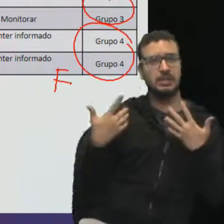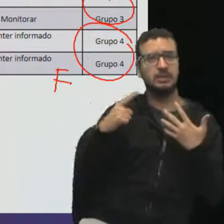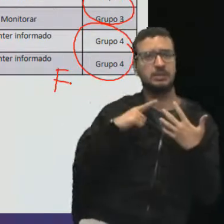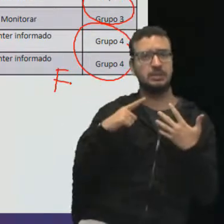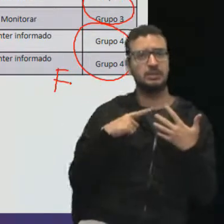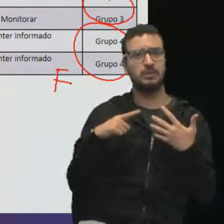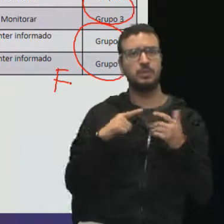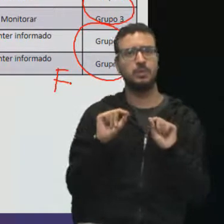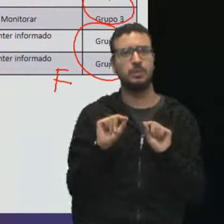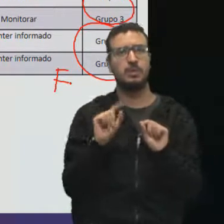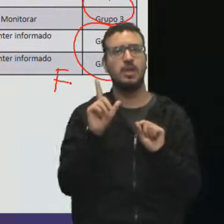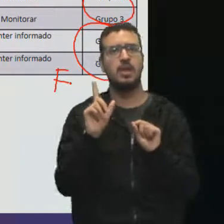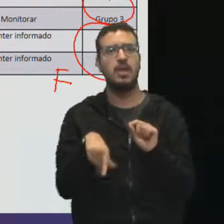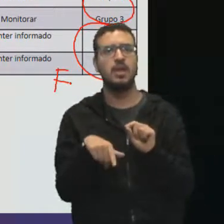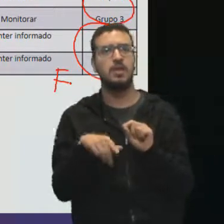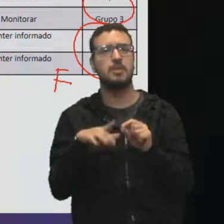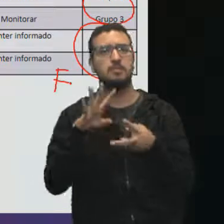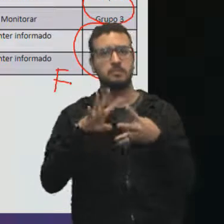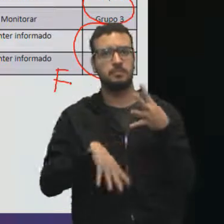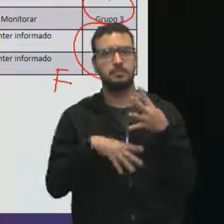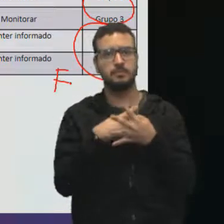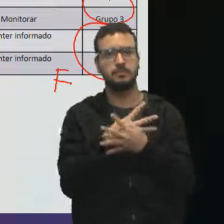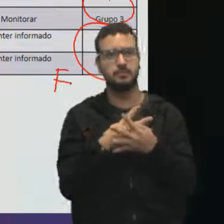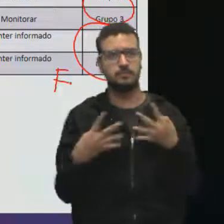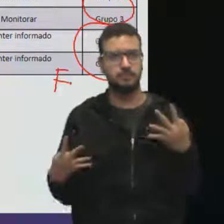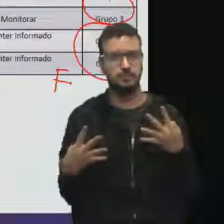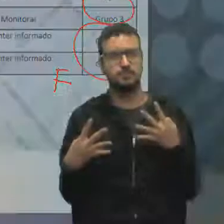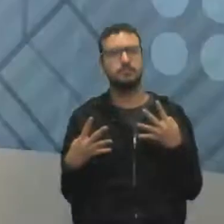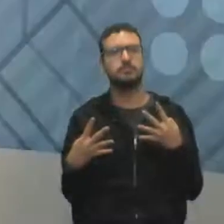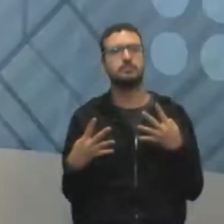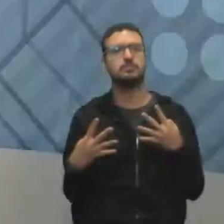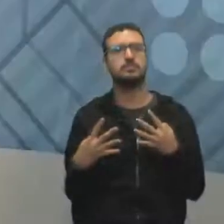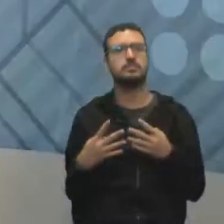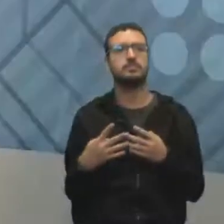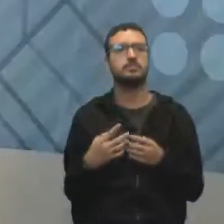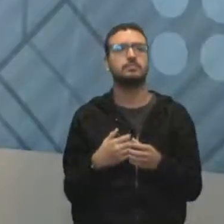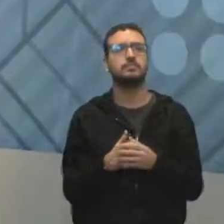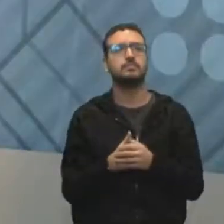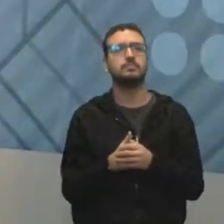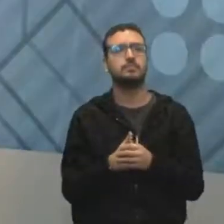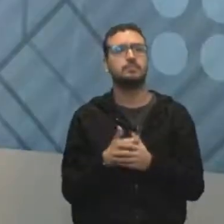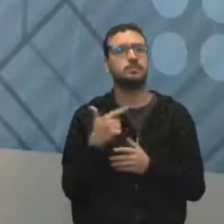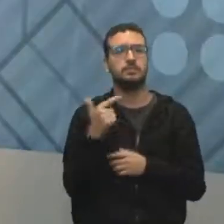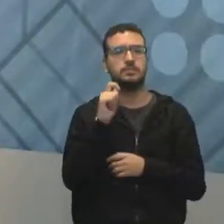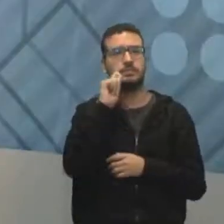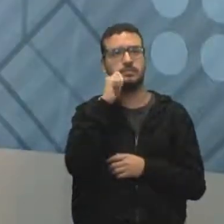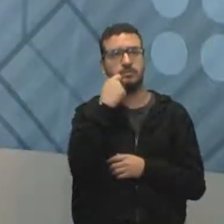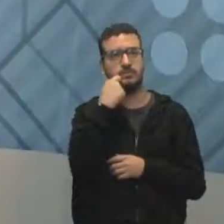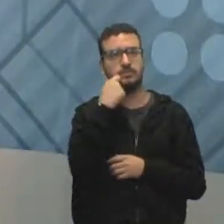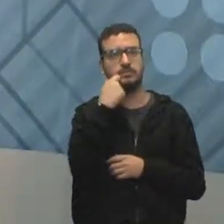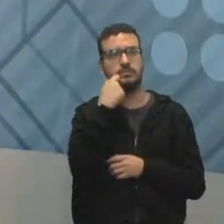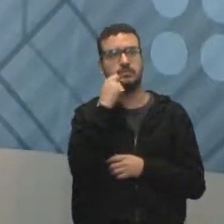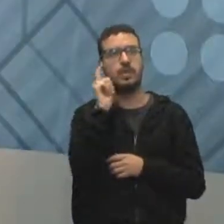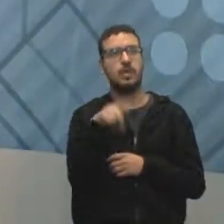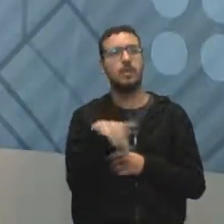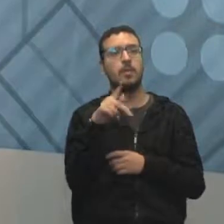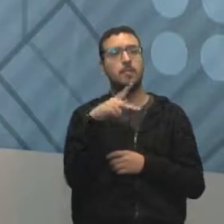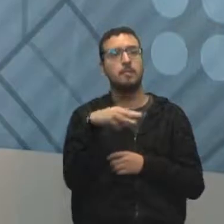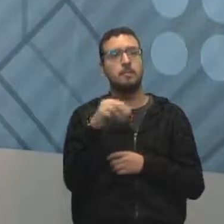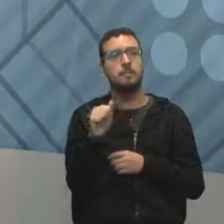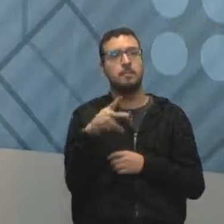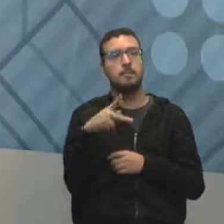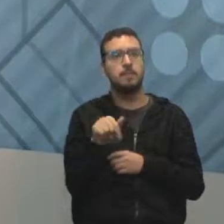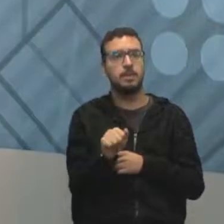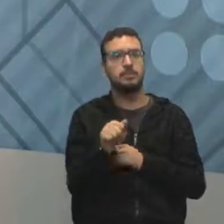tenho aqui o quê? Montada a nossa matriz de interesse versus poder. Não tem segredo nenhum. É um mapa onde eu vou colocar